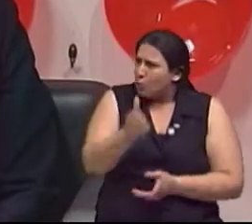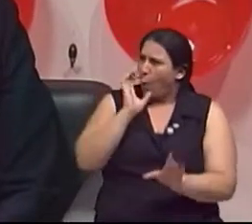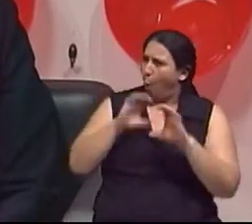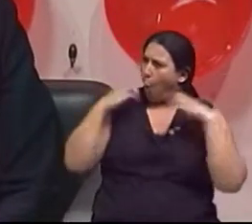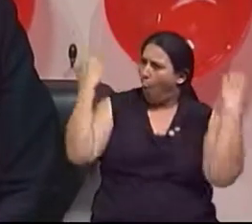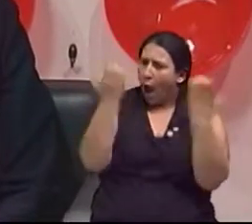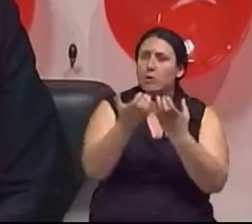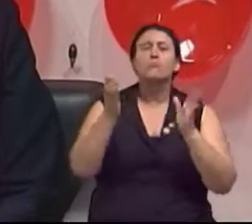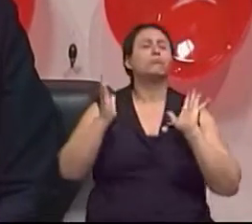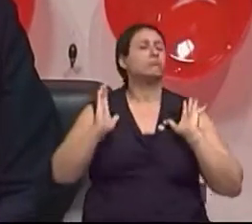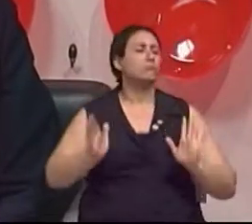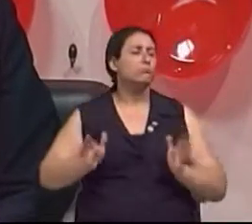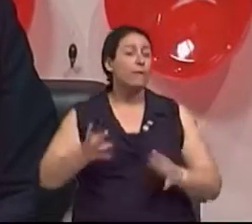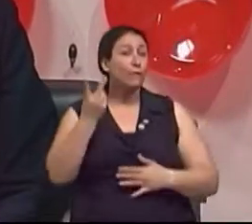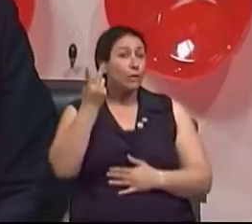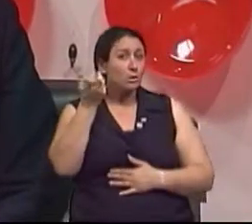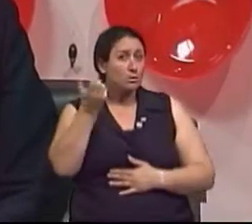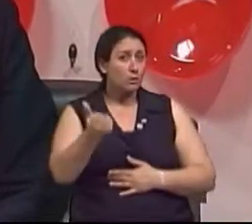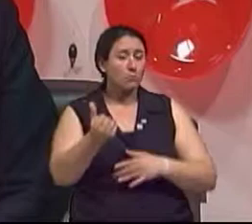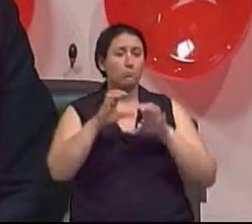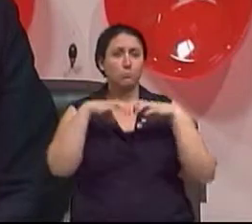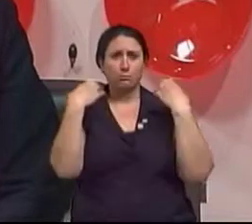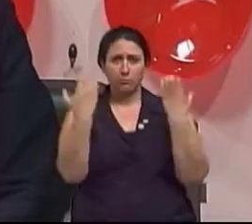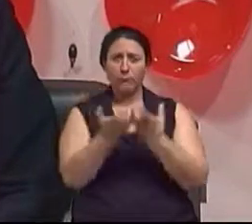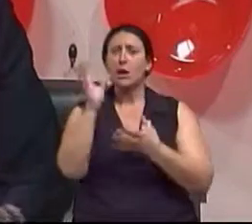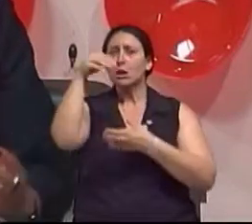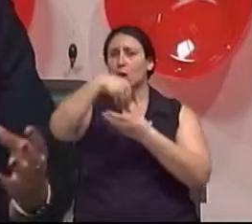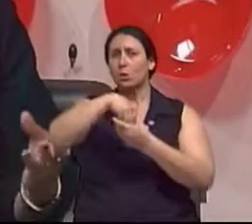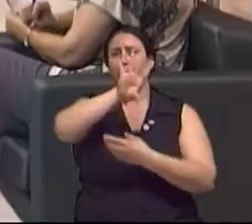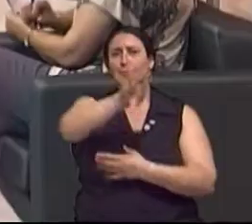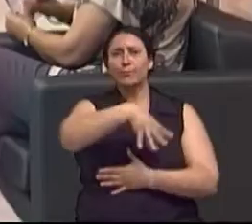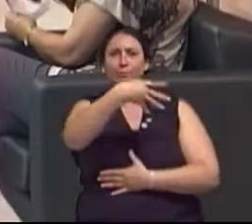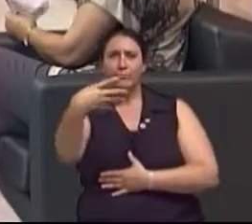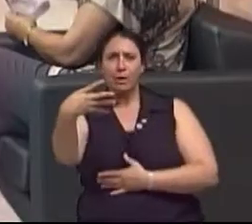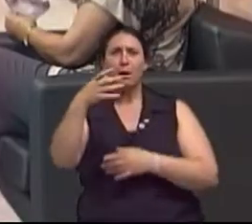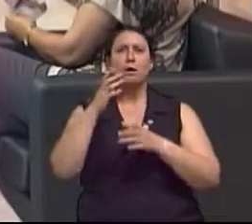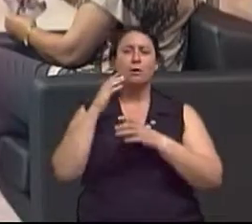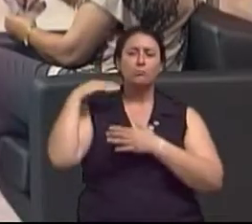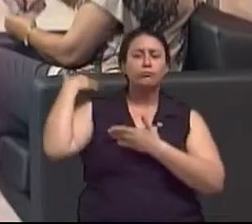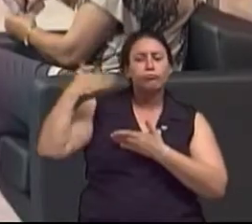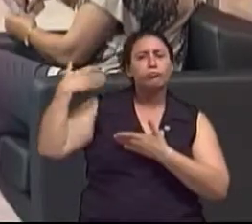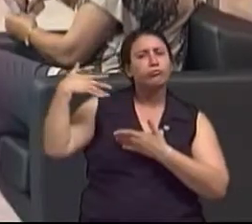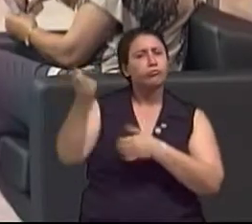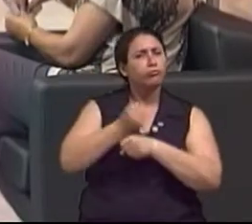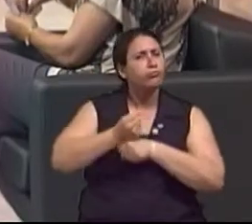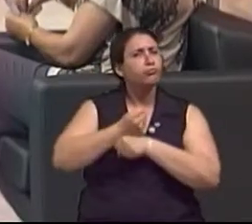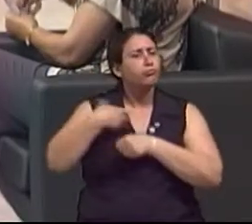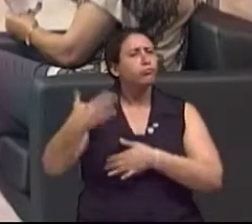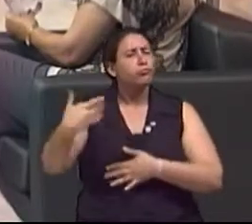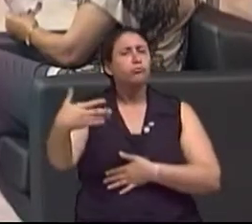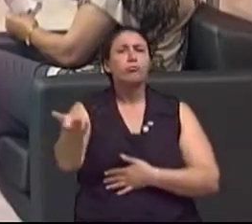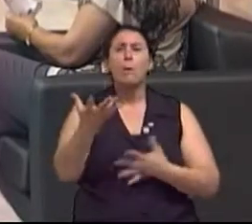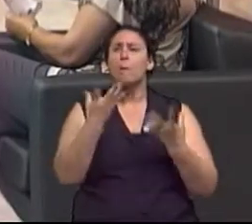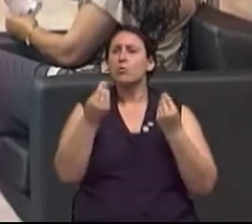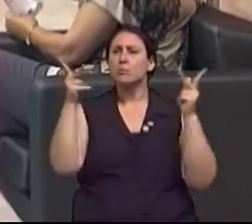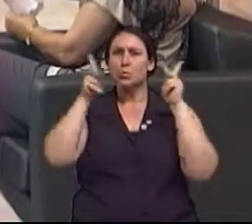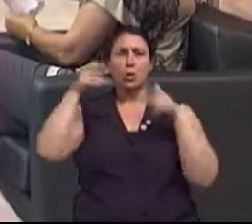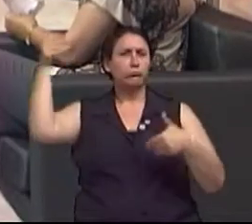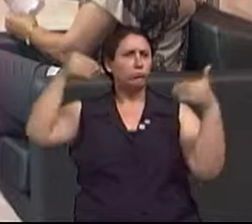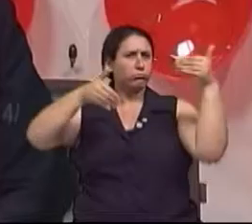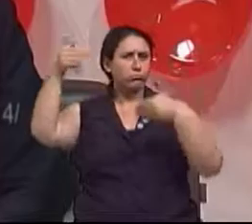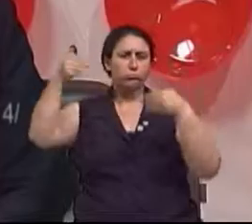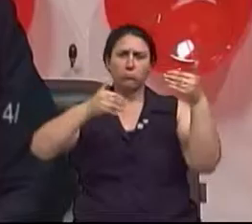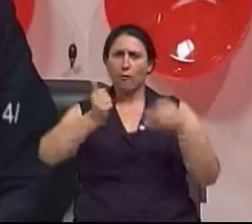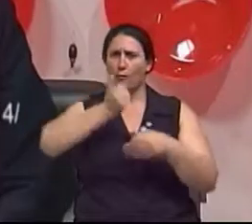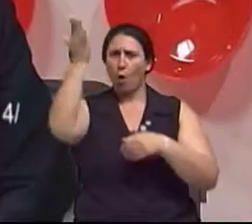uma caminhada. É uma tradição dentro do calendário dermatológico. E muitas pessoas, inclusive de fora, nós vamos ter vários